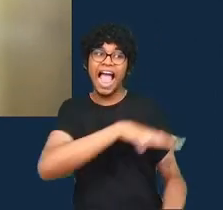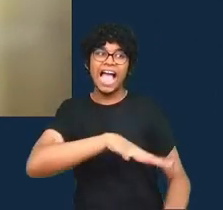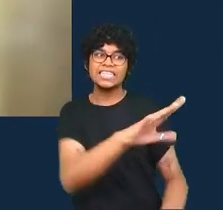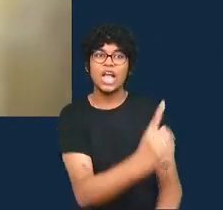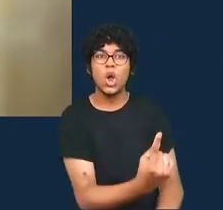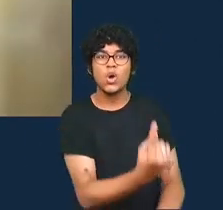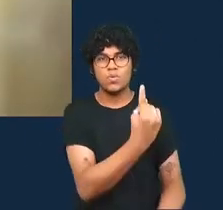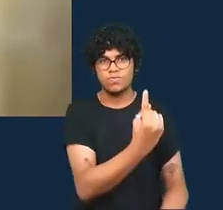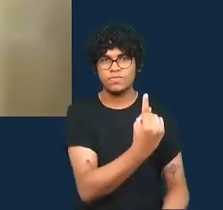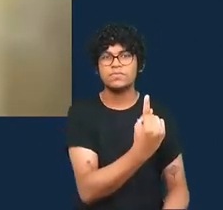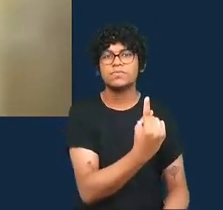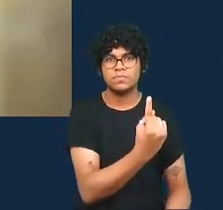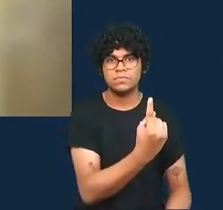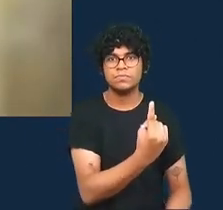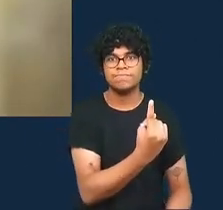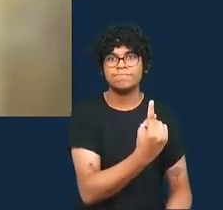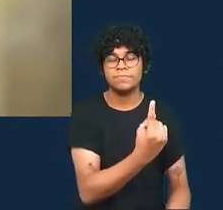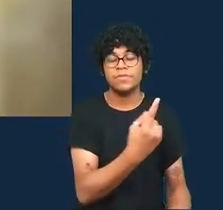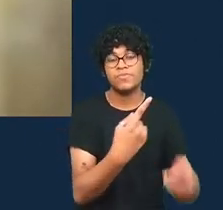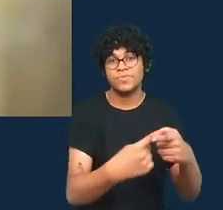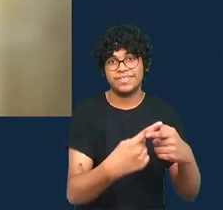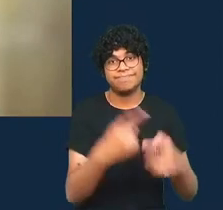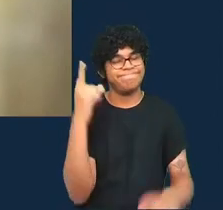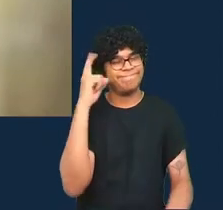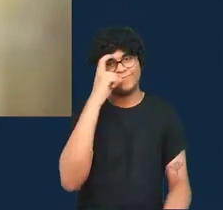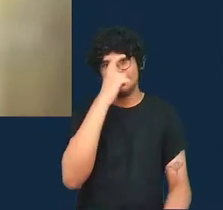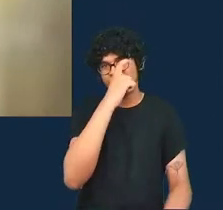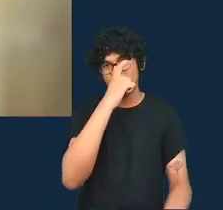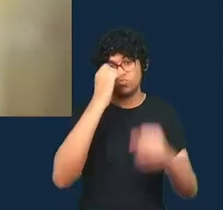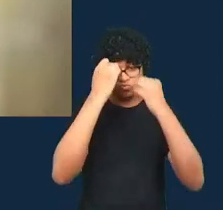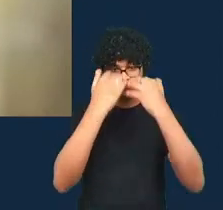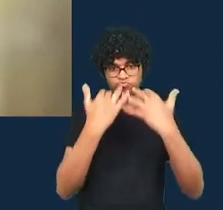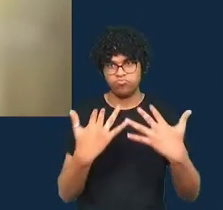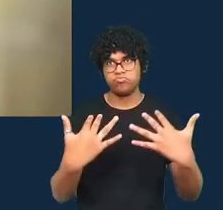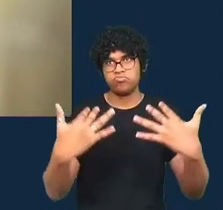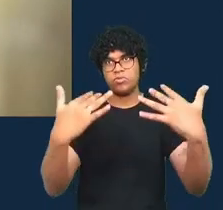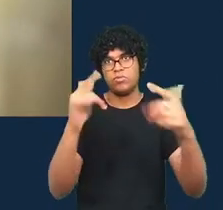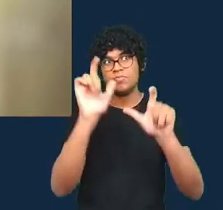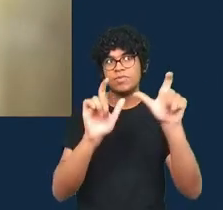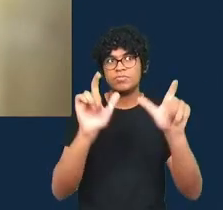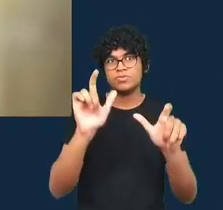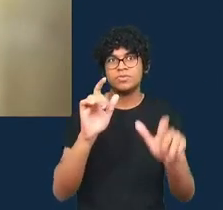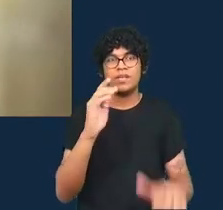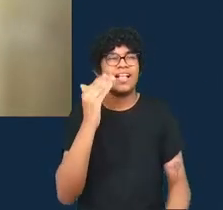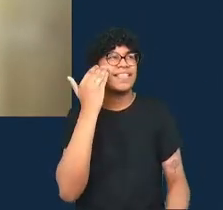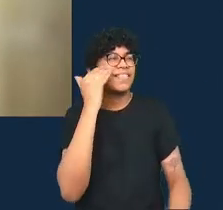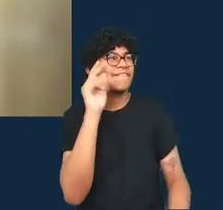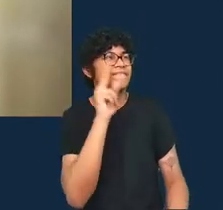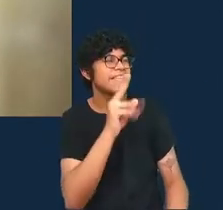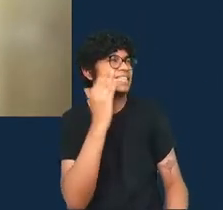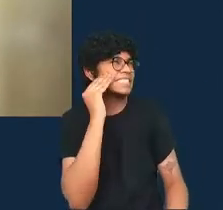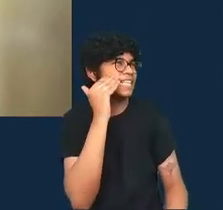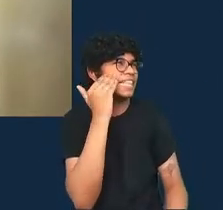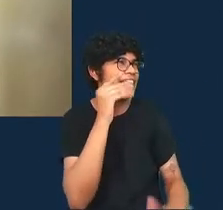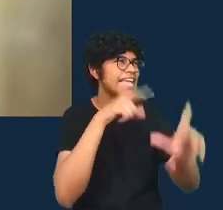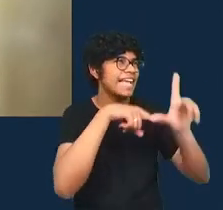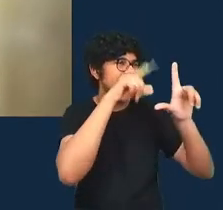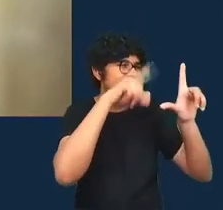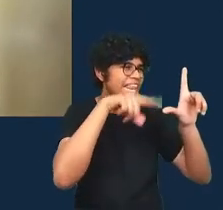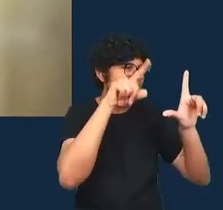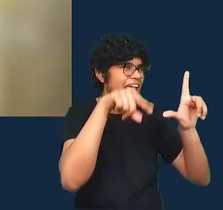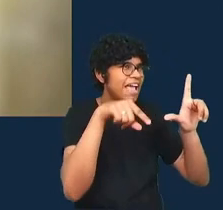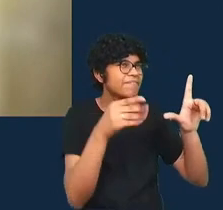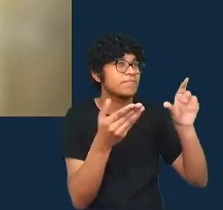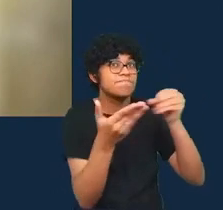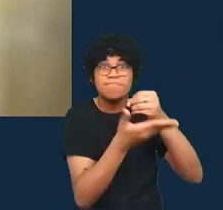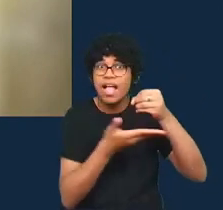difícil fazer com que o público em geral entenda gráficos básicos imagina só se você